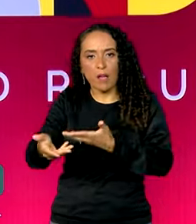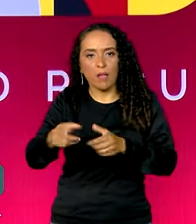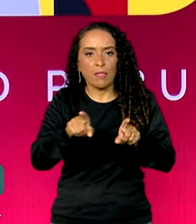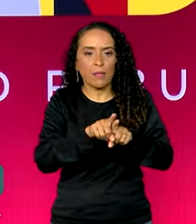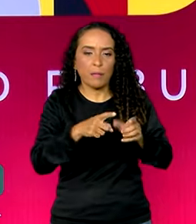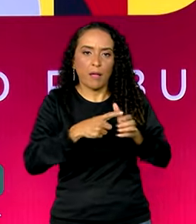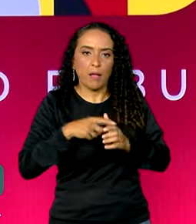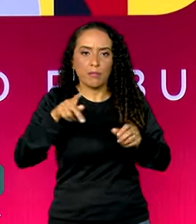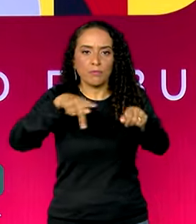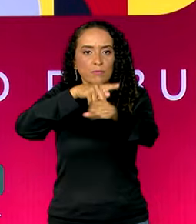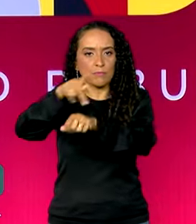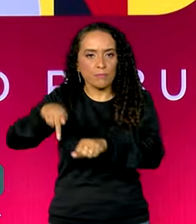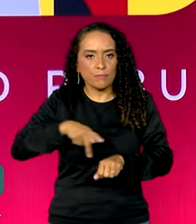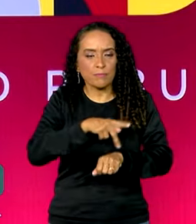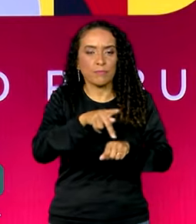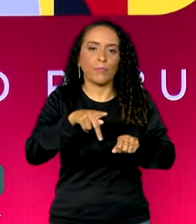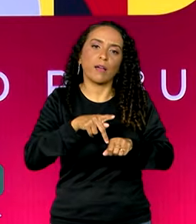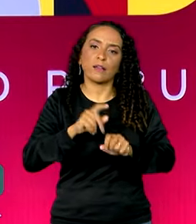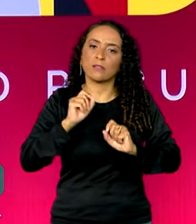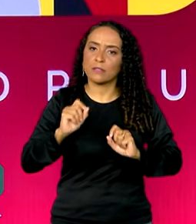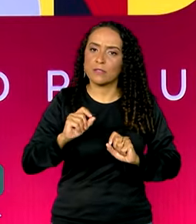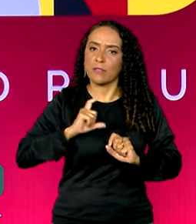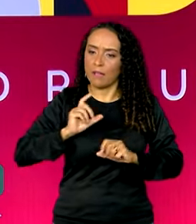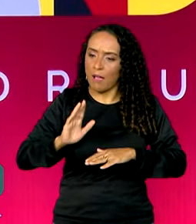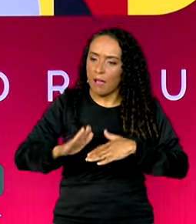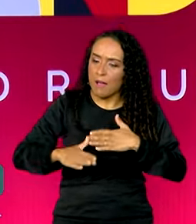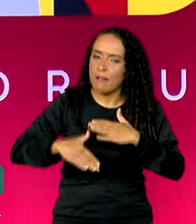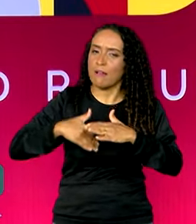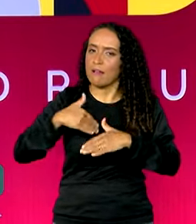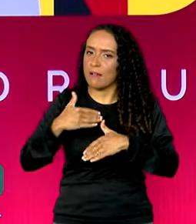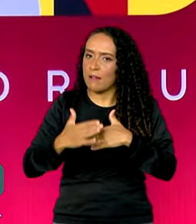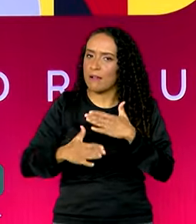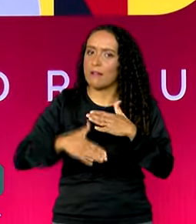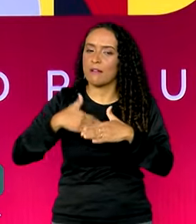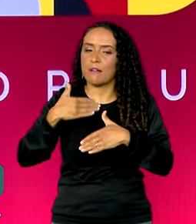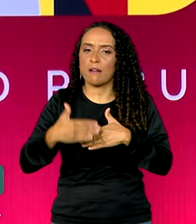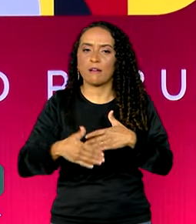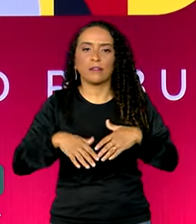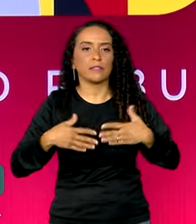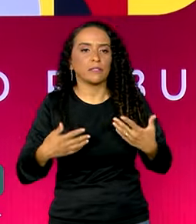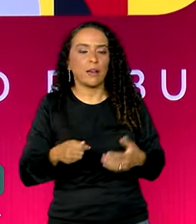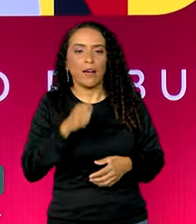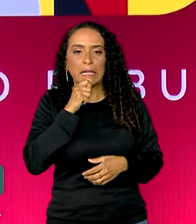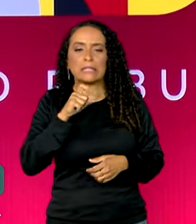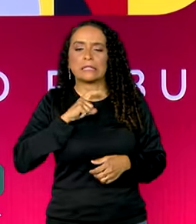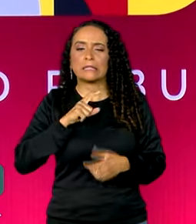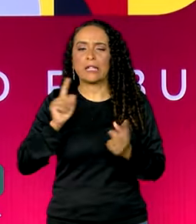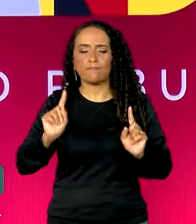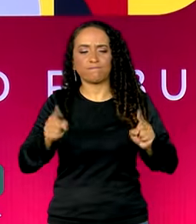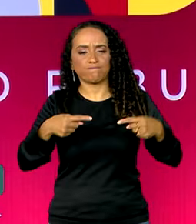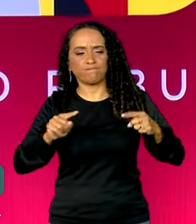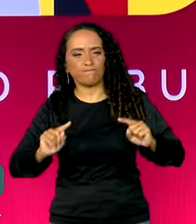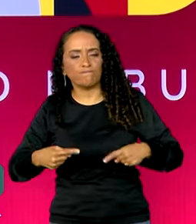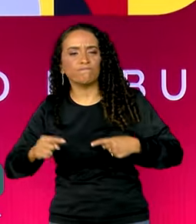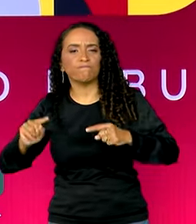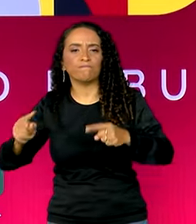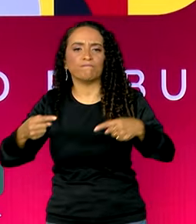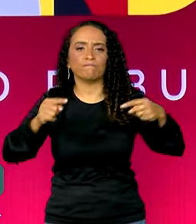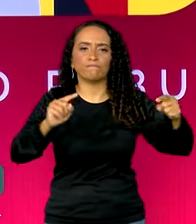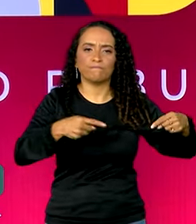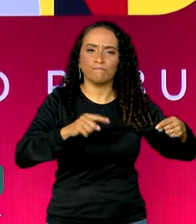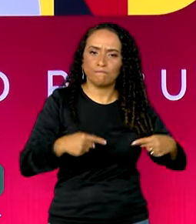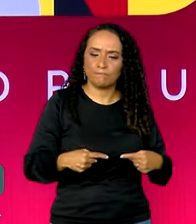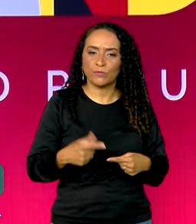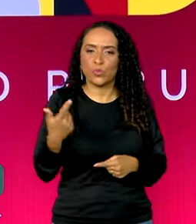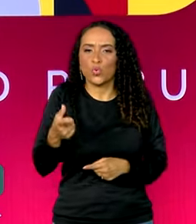países que estão em desenvolvimento, que ainda encaram muitos desafios e não